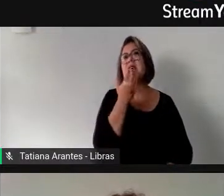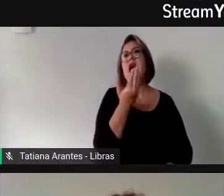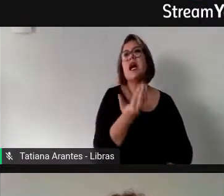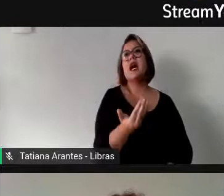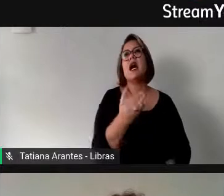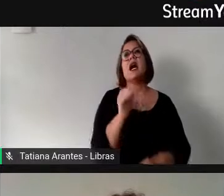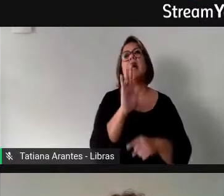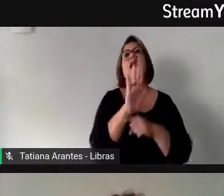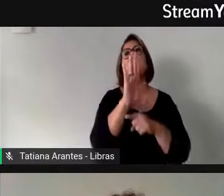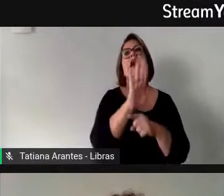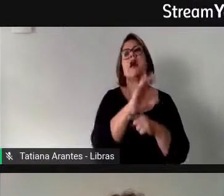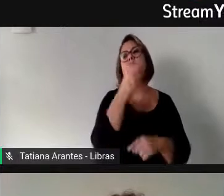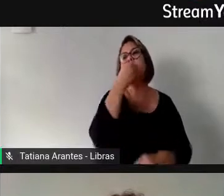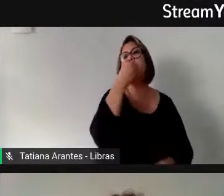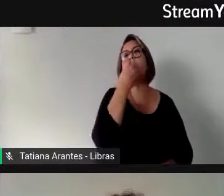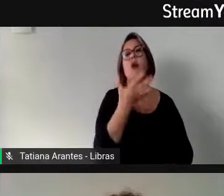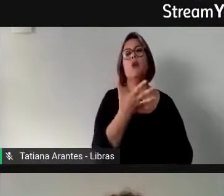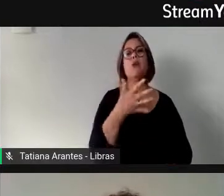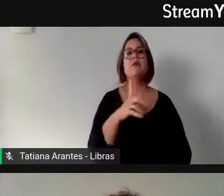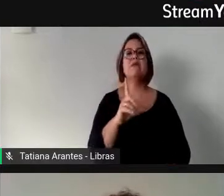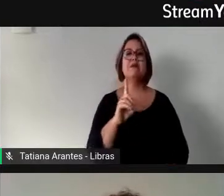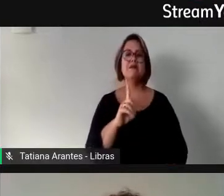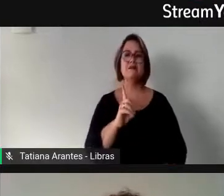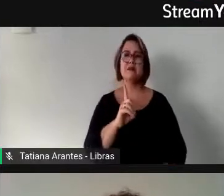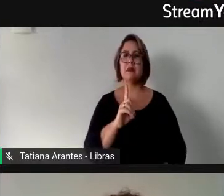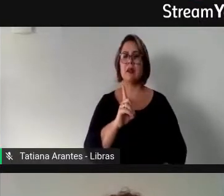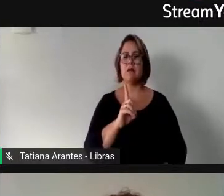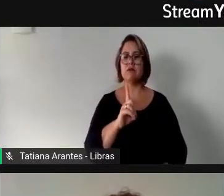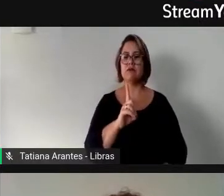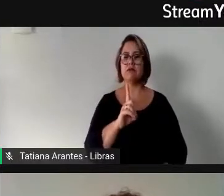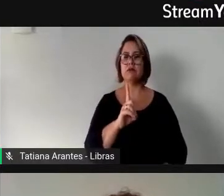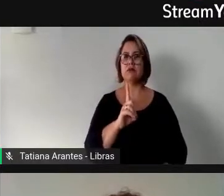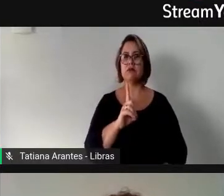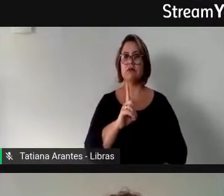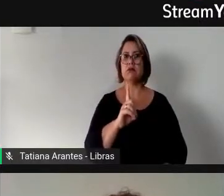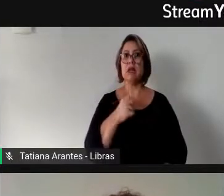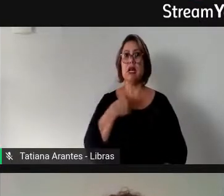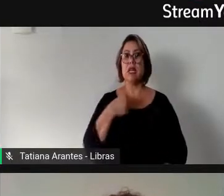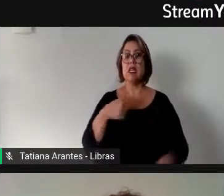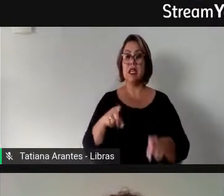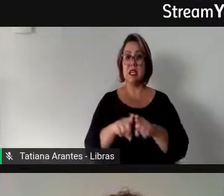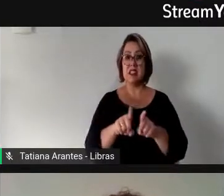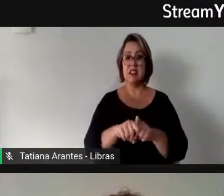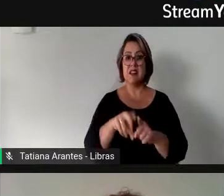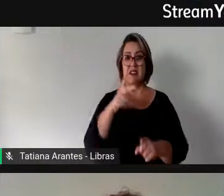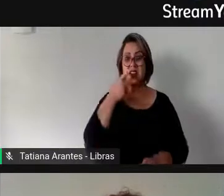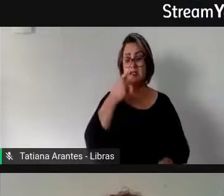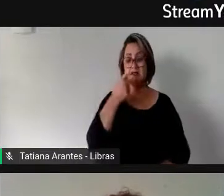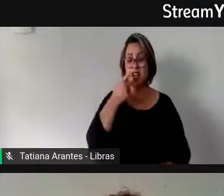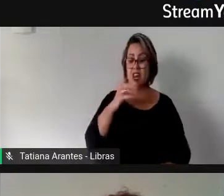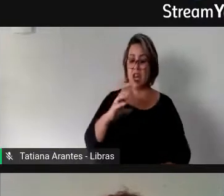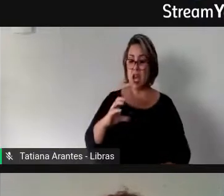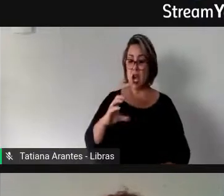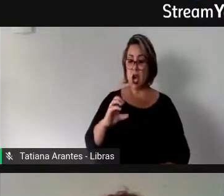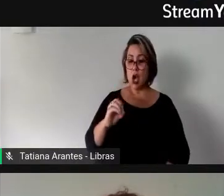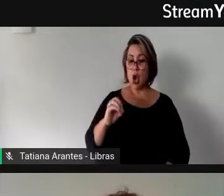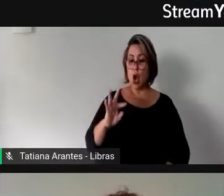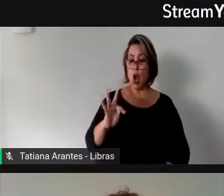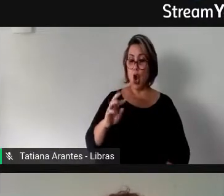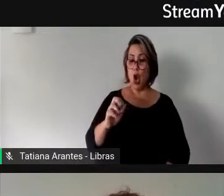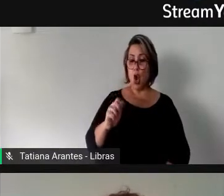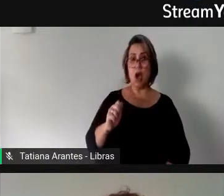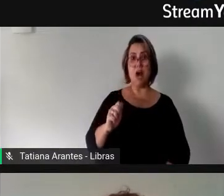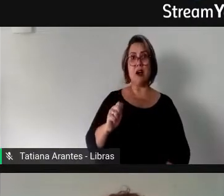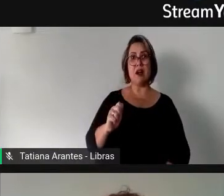Registro isso para dizer que essa interpretação que ainda fala de cotas, e aí eu estou falando da